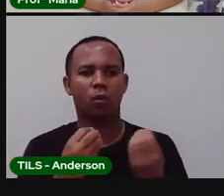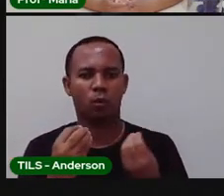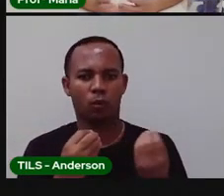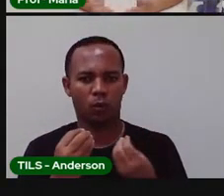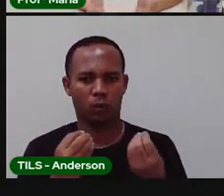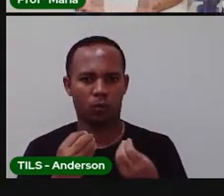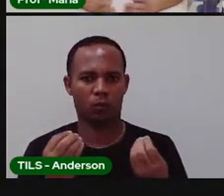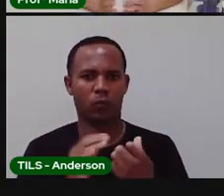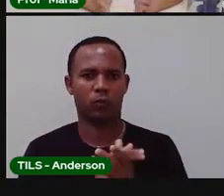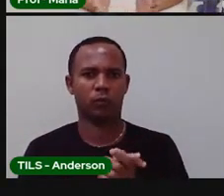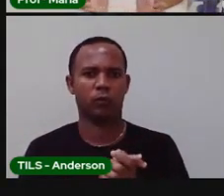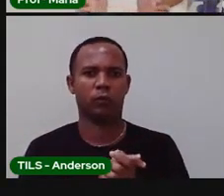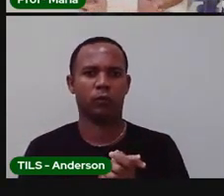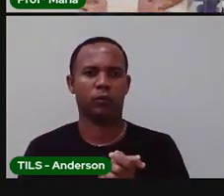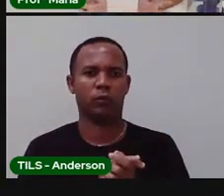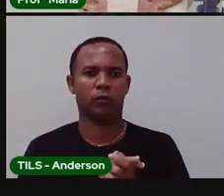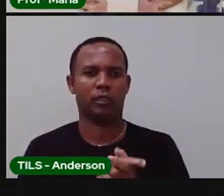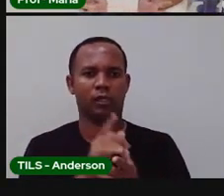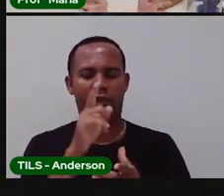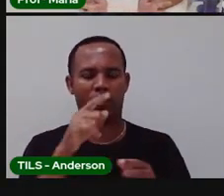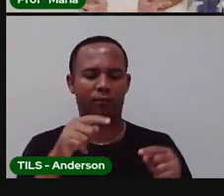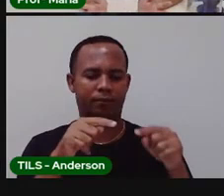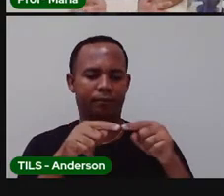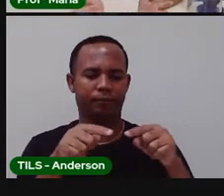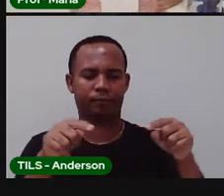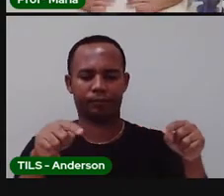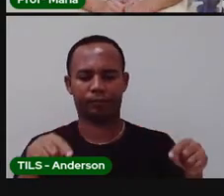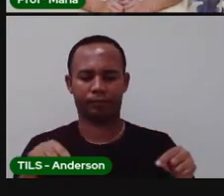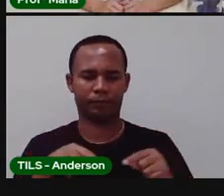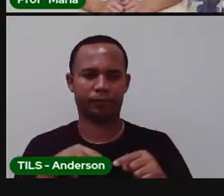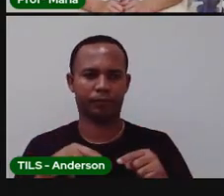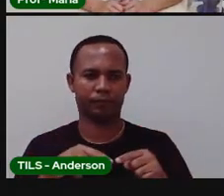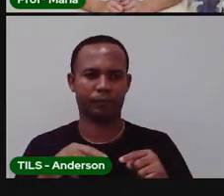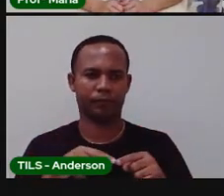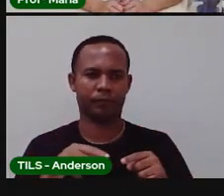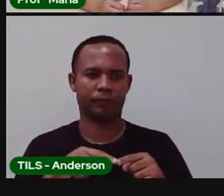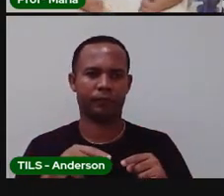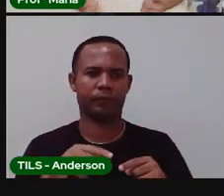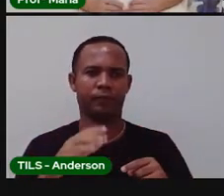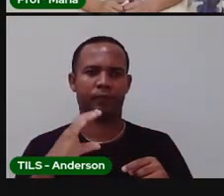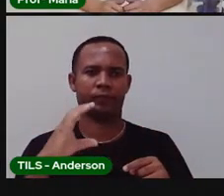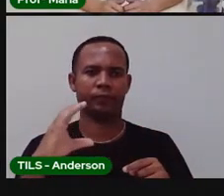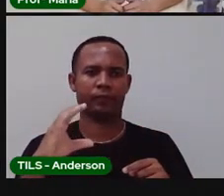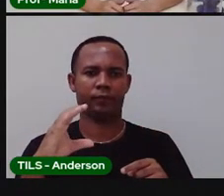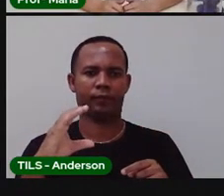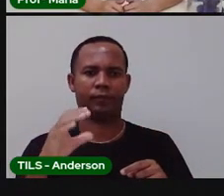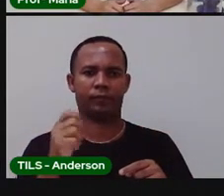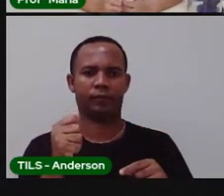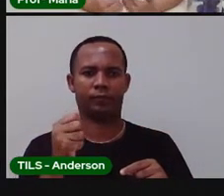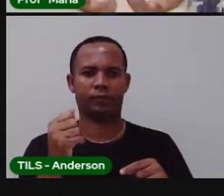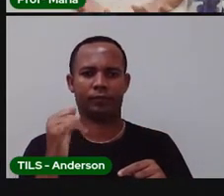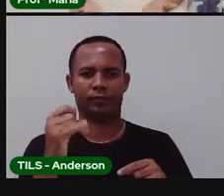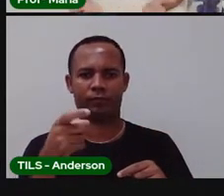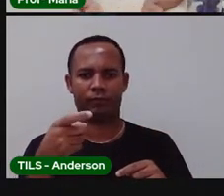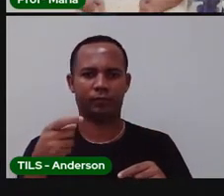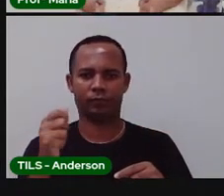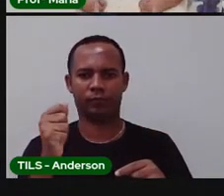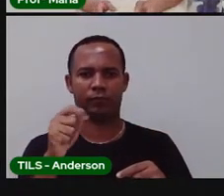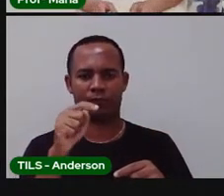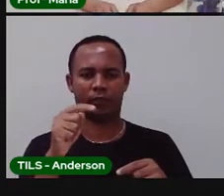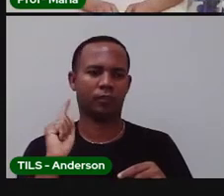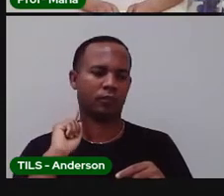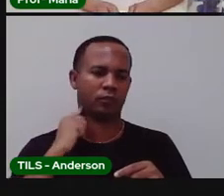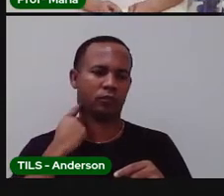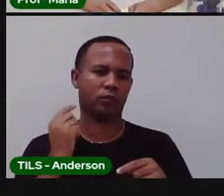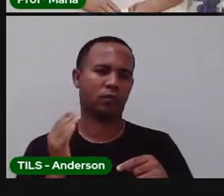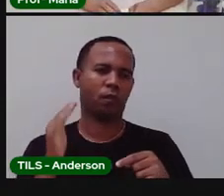Ela... Se a caixa d'água fica aberta, sujeira vai cair dentro. Então a água, ela vai ficar contaminada. Não adianta a Embasa